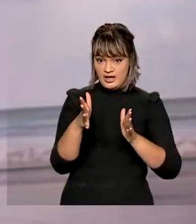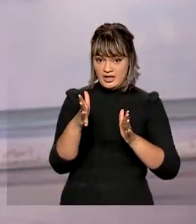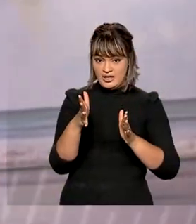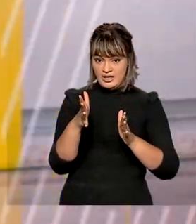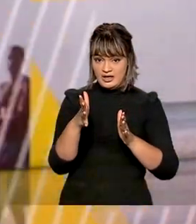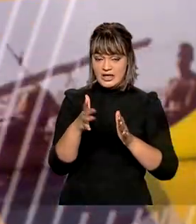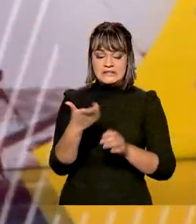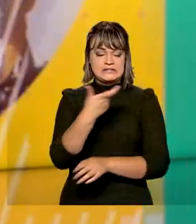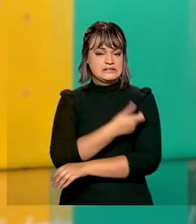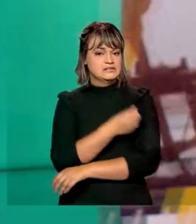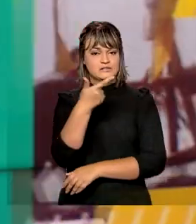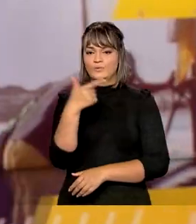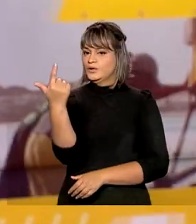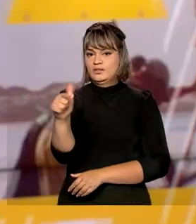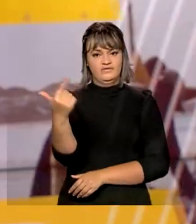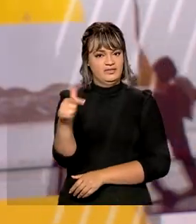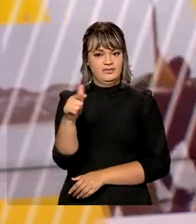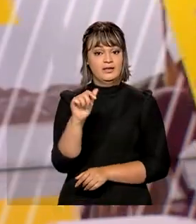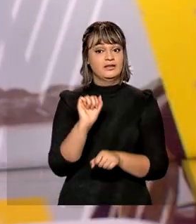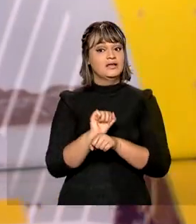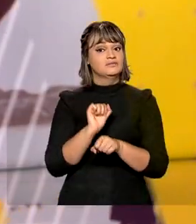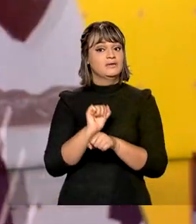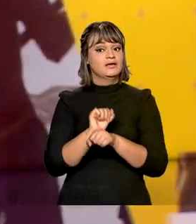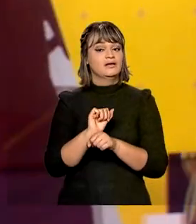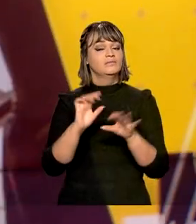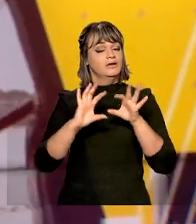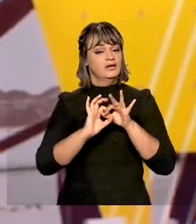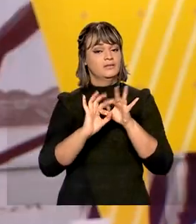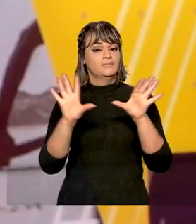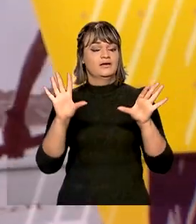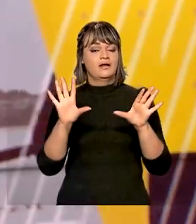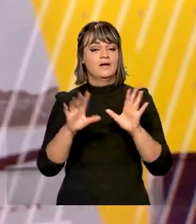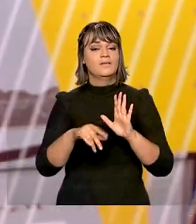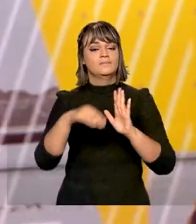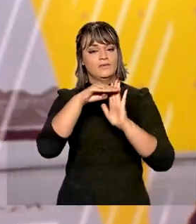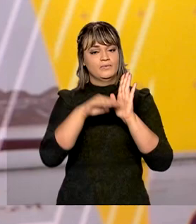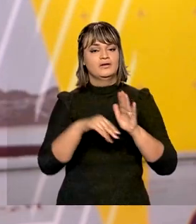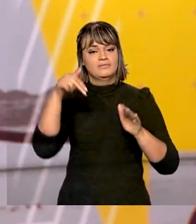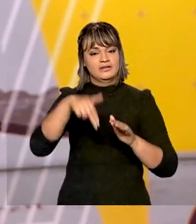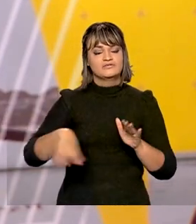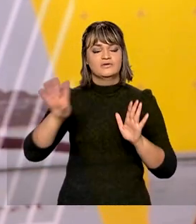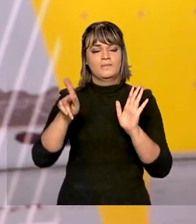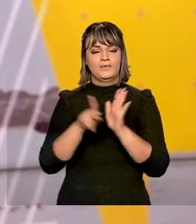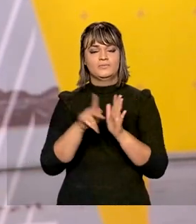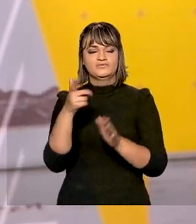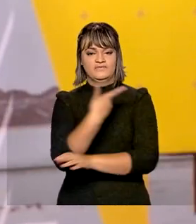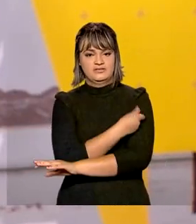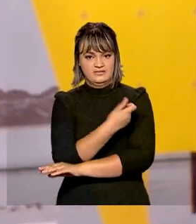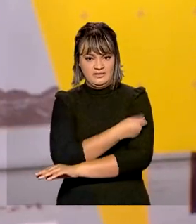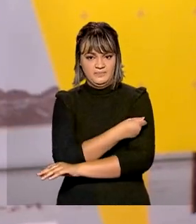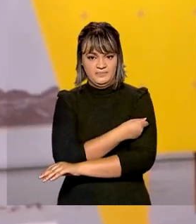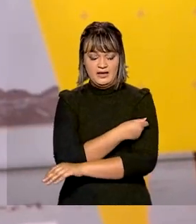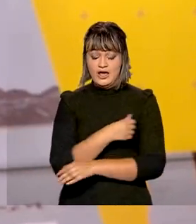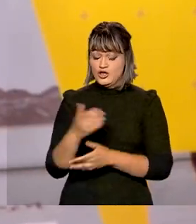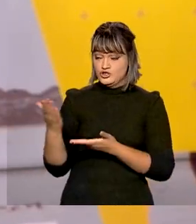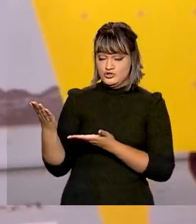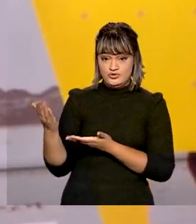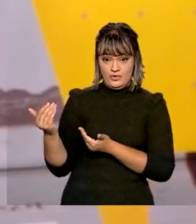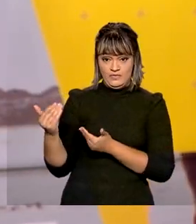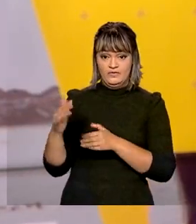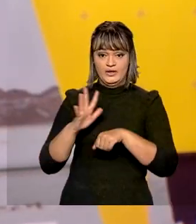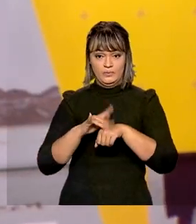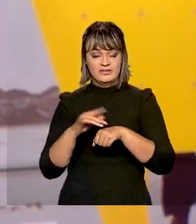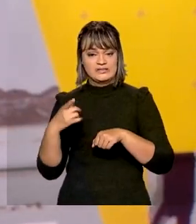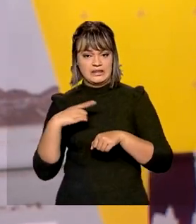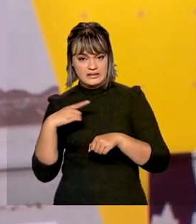não tomarão a segunda dose até que seja autorizado pelo Programa Nacional de Imunizações. A vacinação de adolescentes com